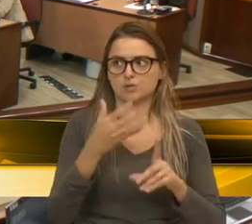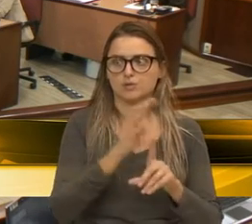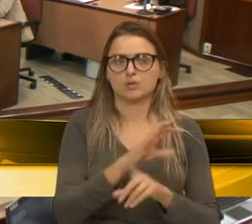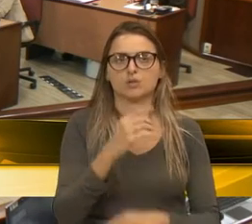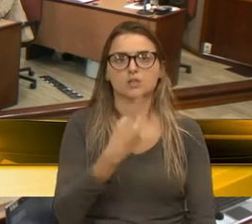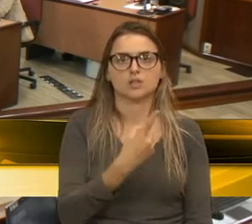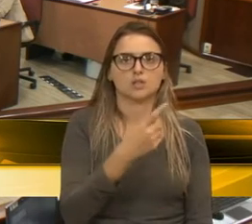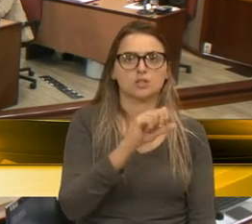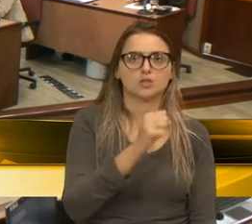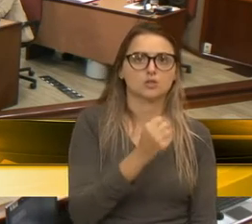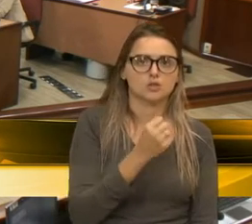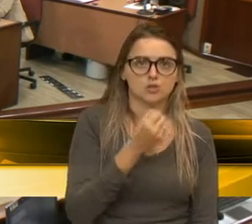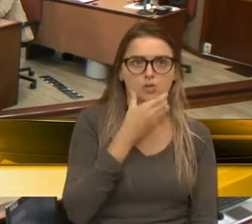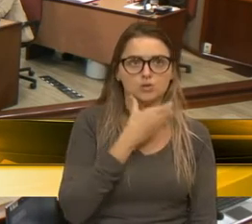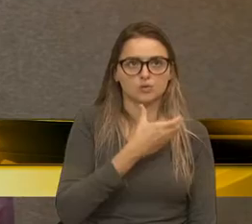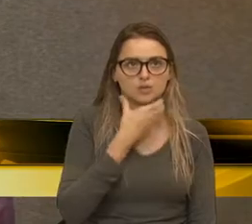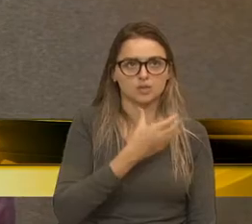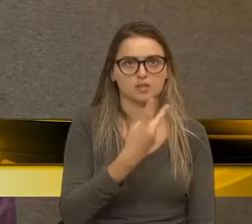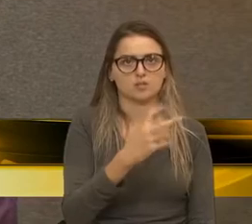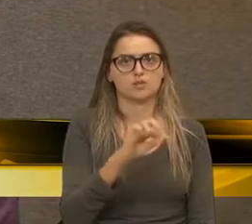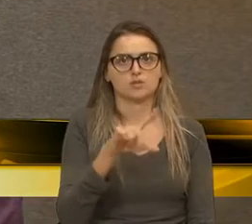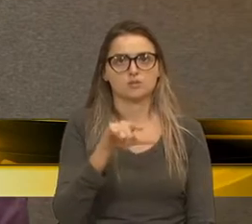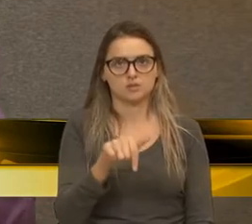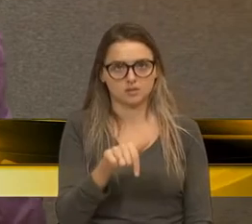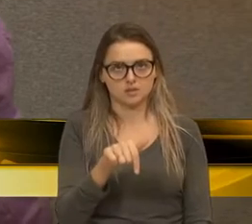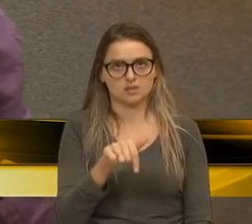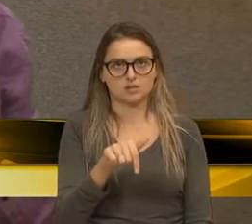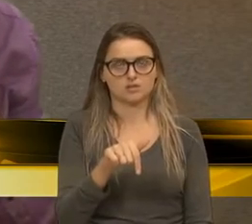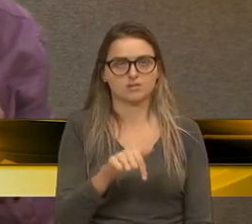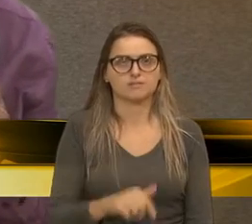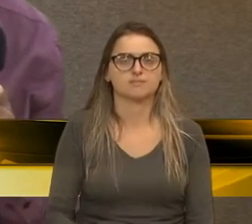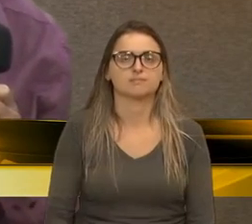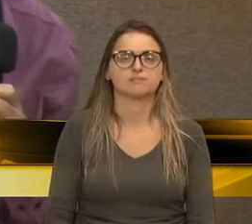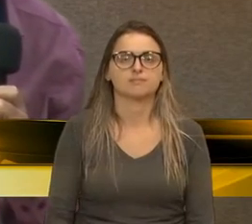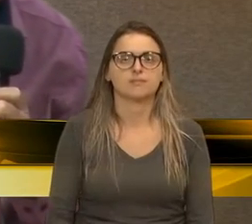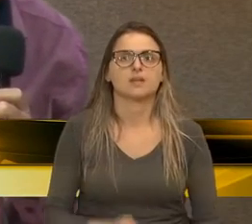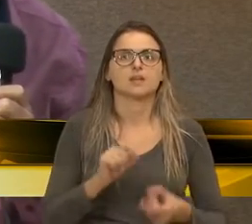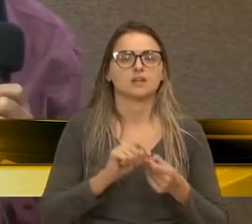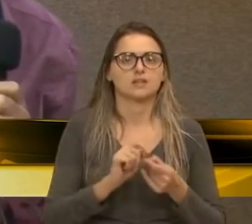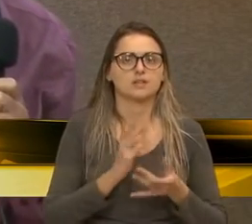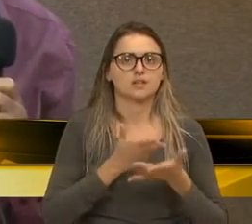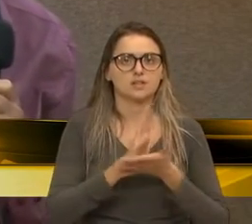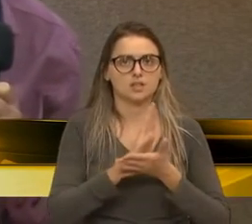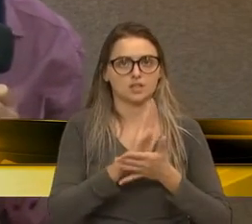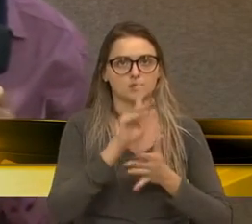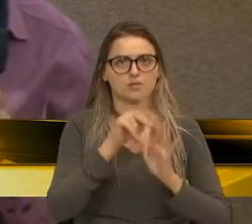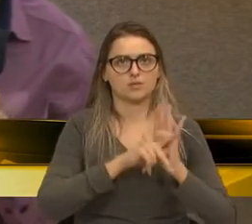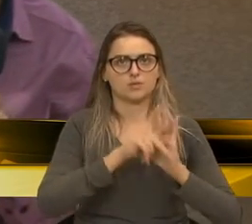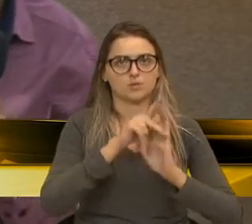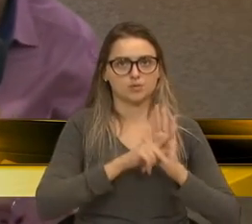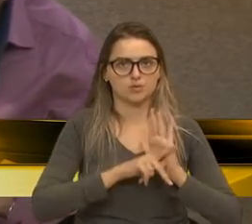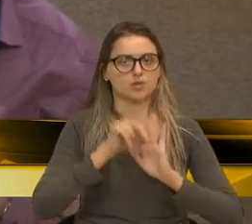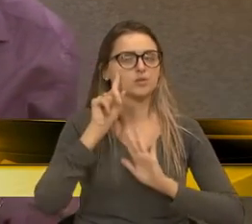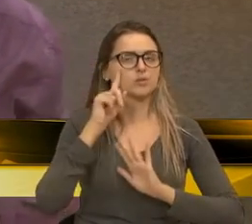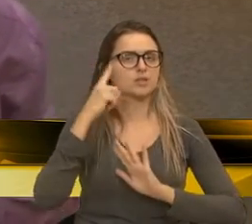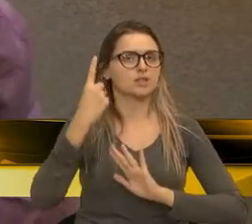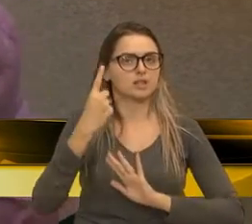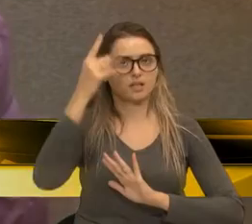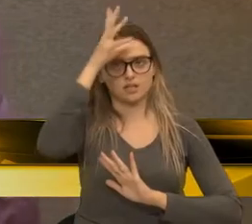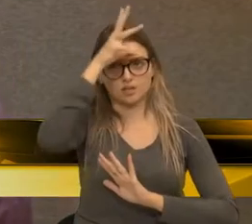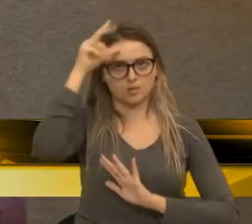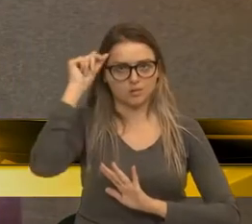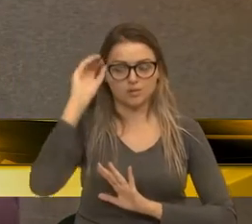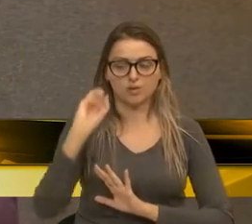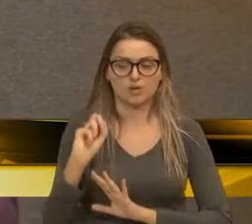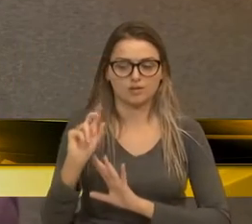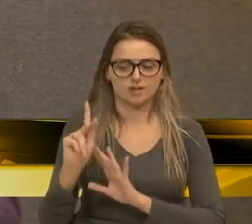18 de dezembro de 2017, que foi aprovado então o projeto de autoria do Executivo. Muito